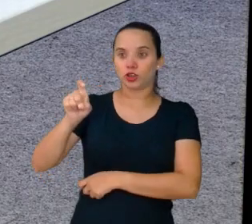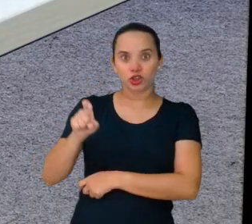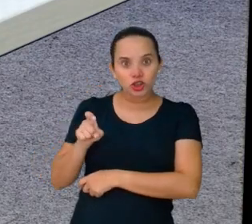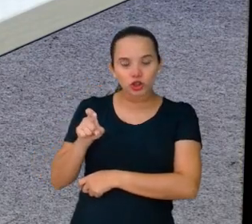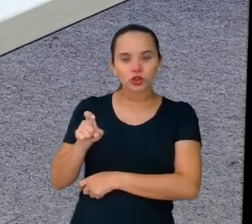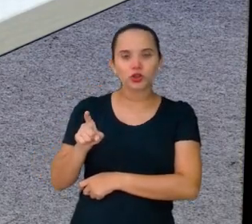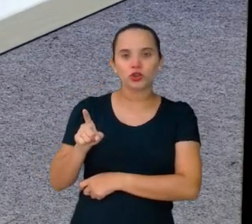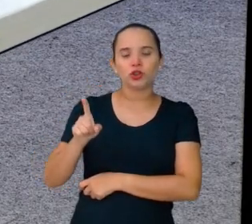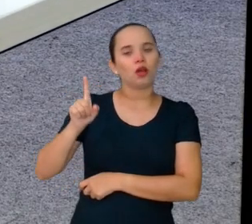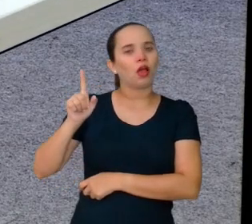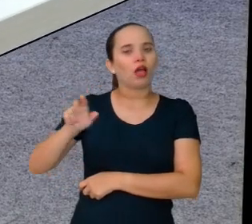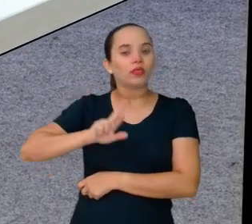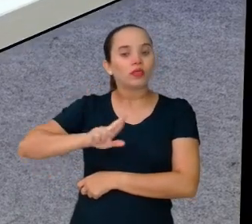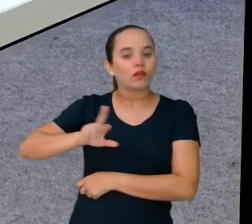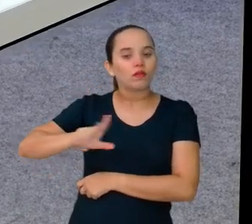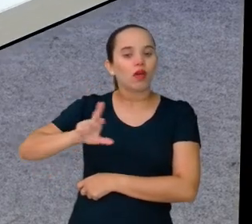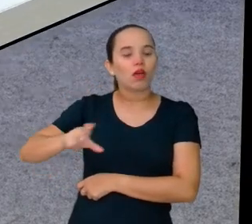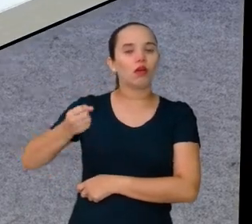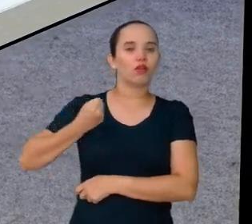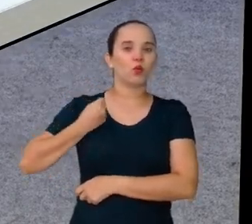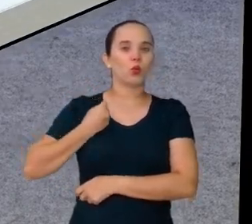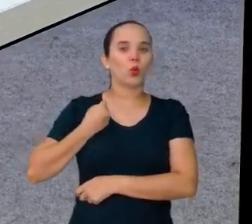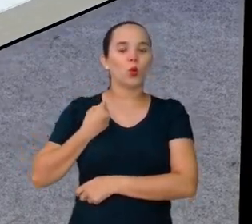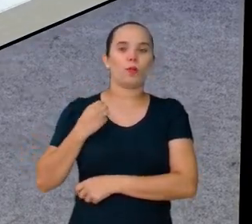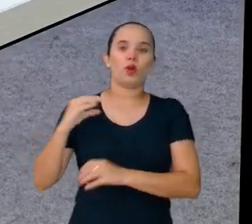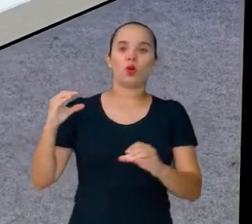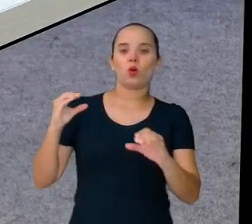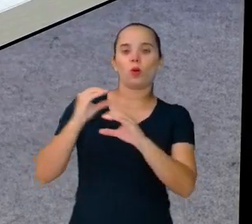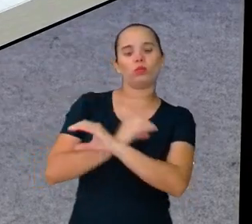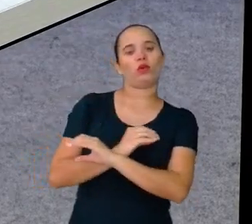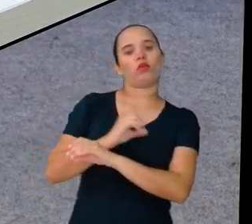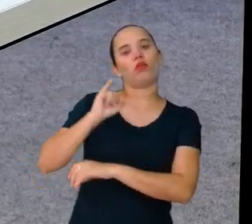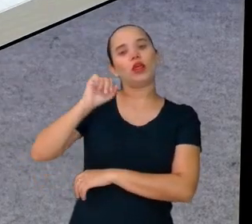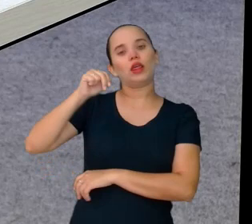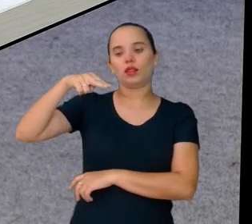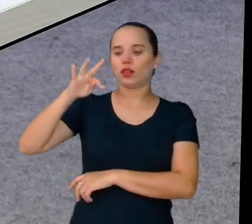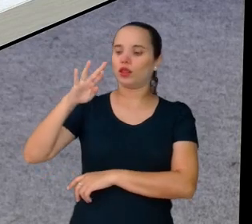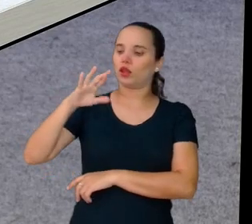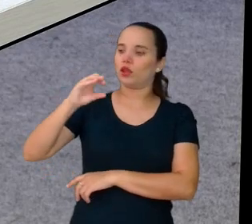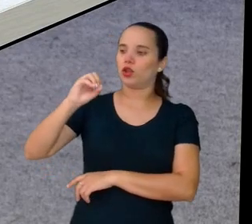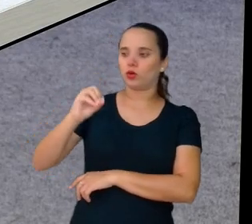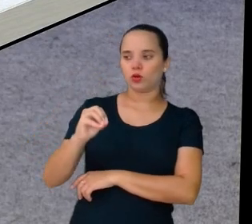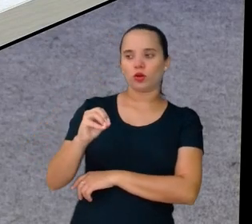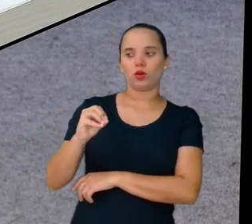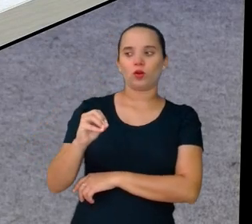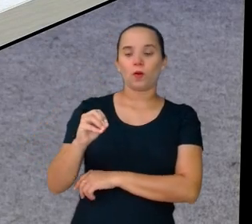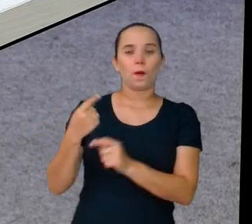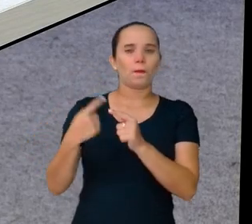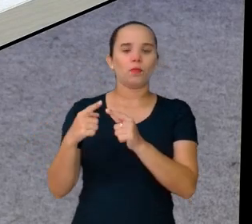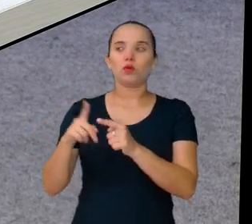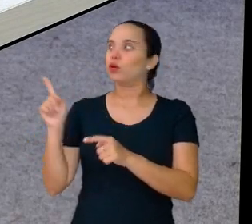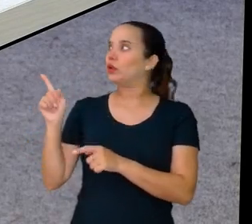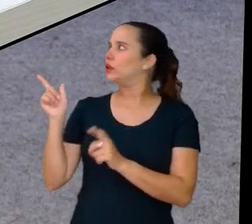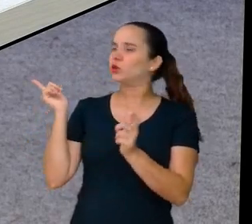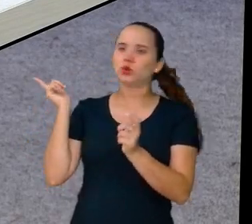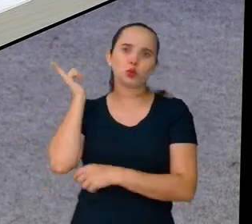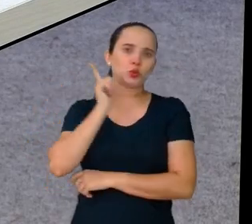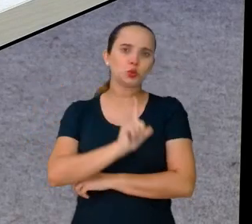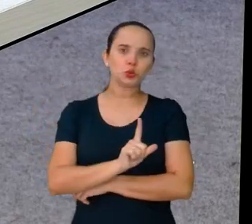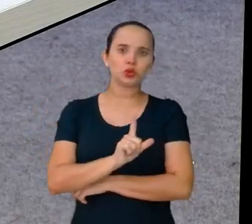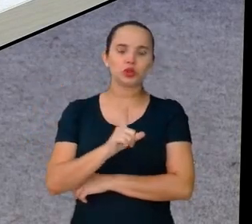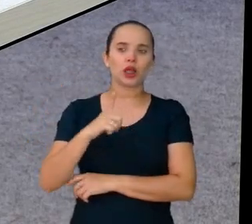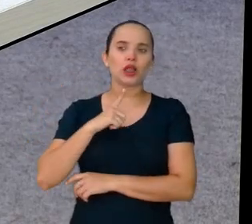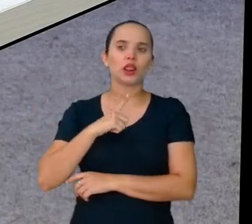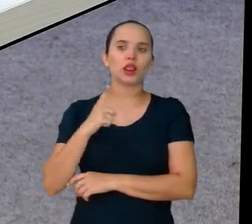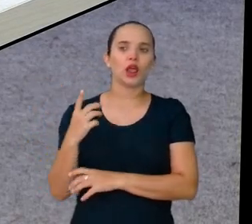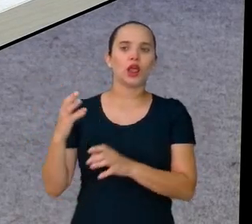inteiro. Ele não cabe 3. 2 são pouco e 3 é demais para fazer essa